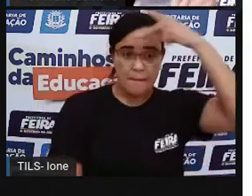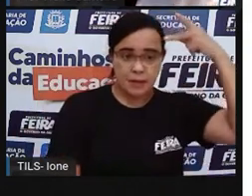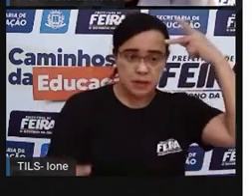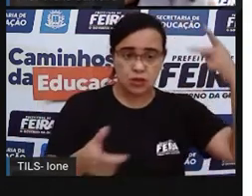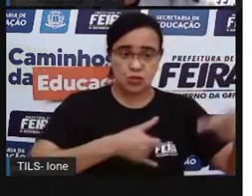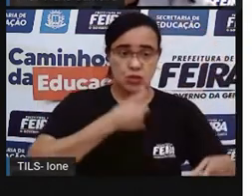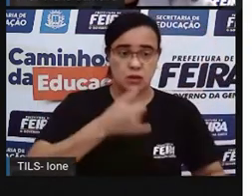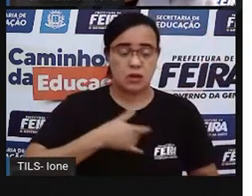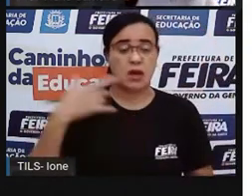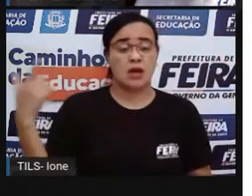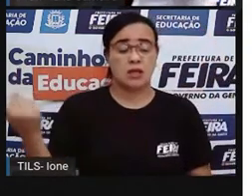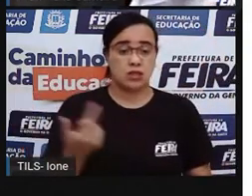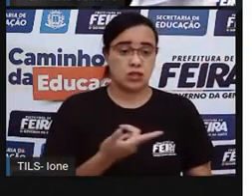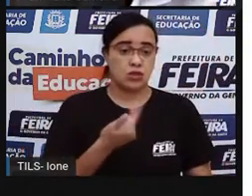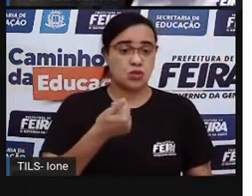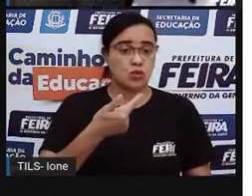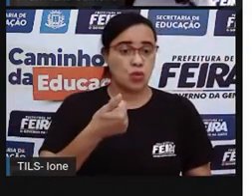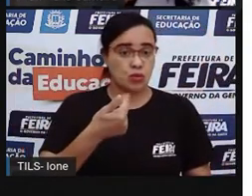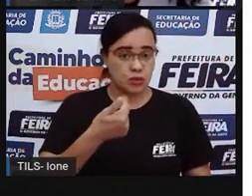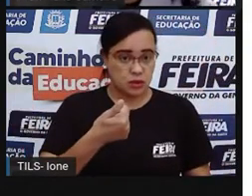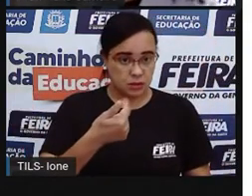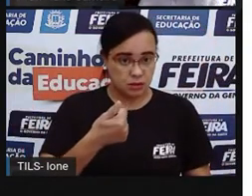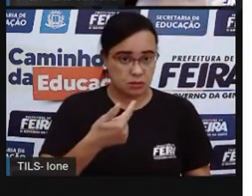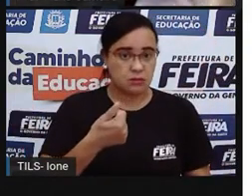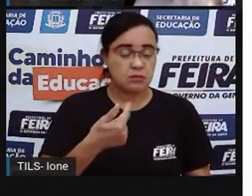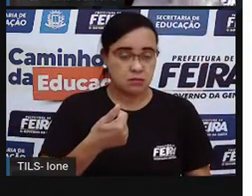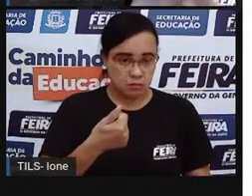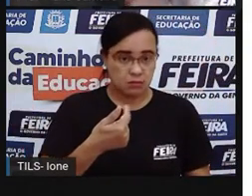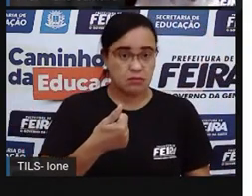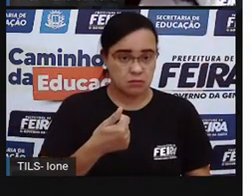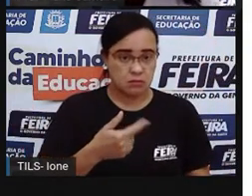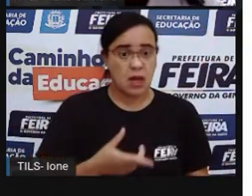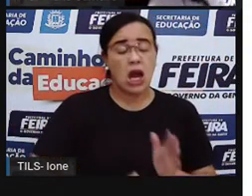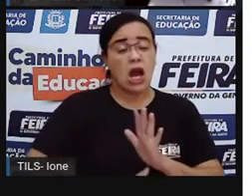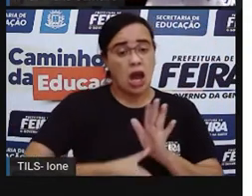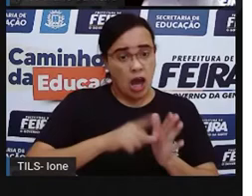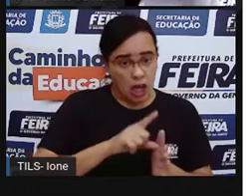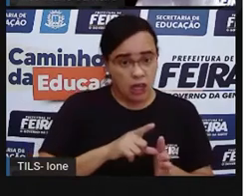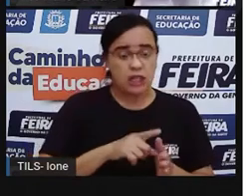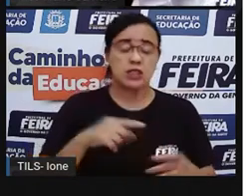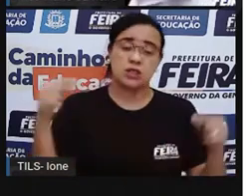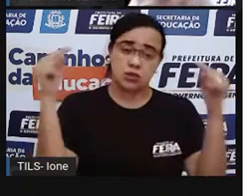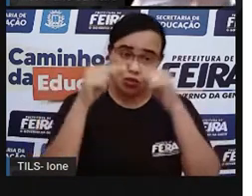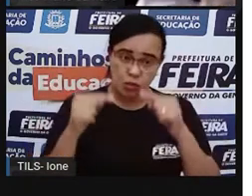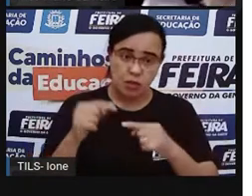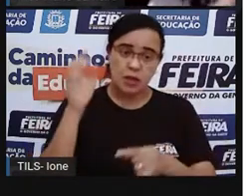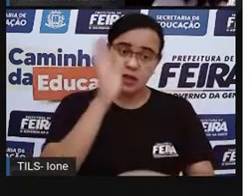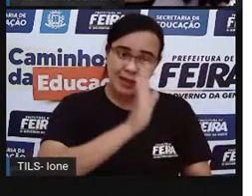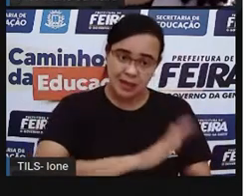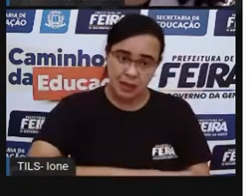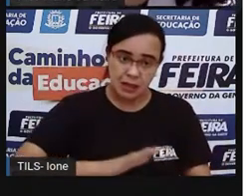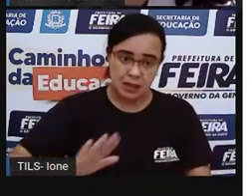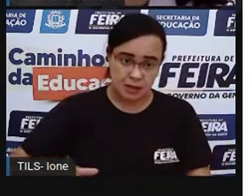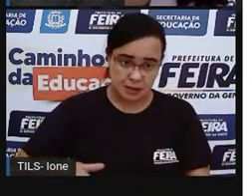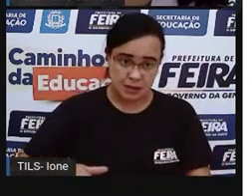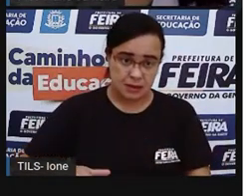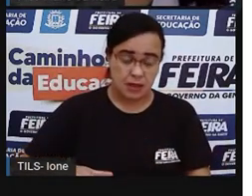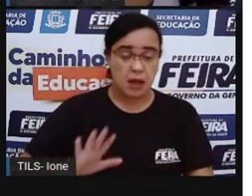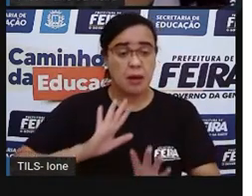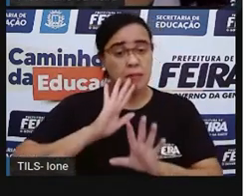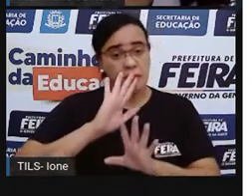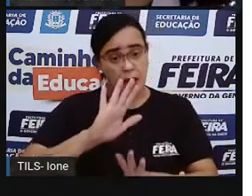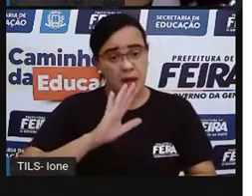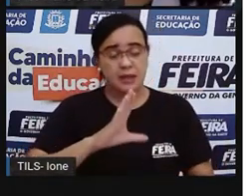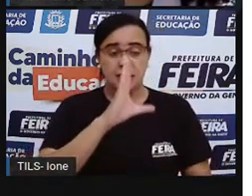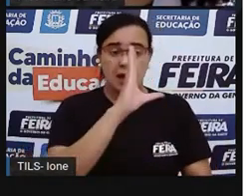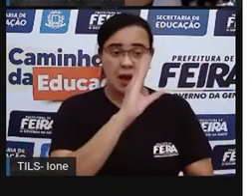essa pessoa é considerada criança. E o adolescente é aquela pessoa que tem de 12, ó o número aqui, 12,